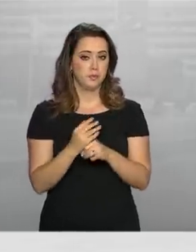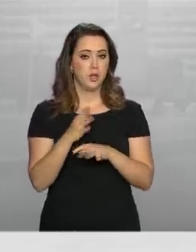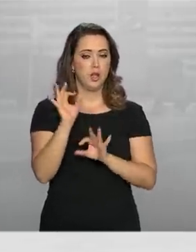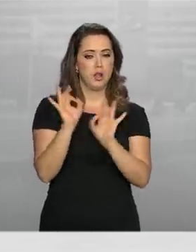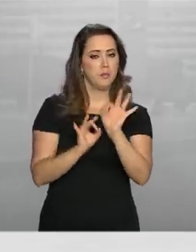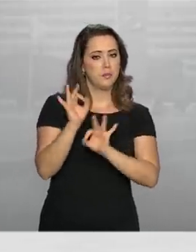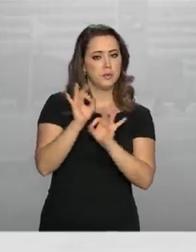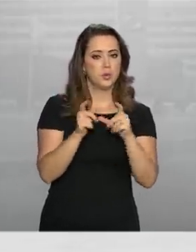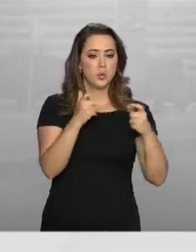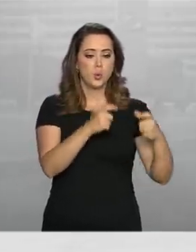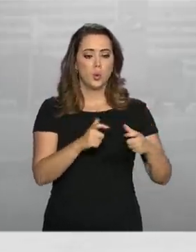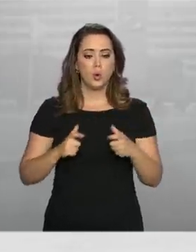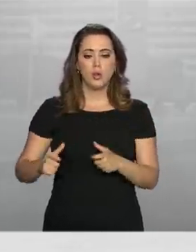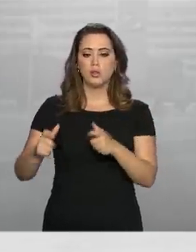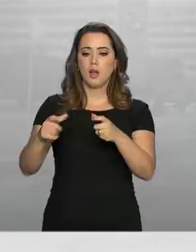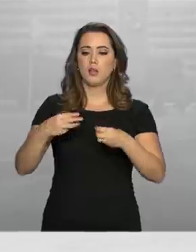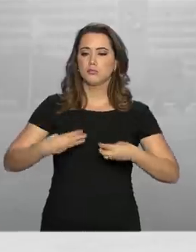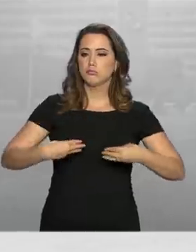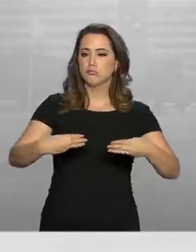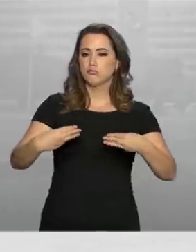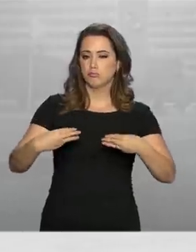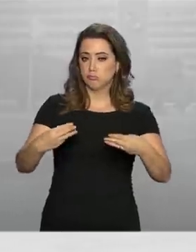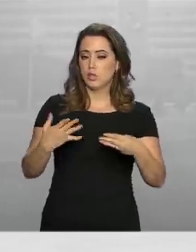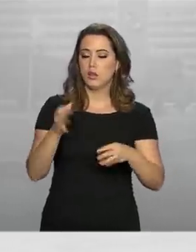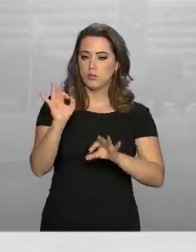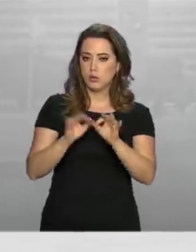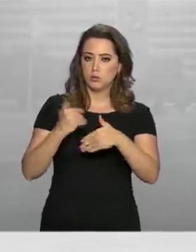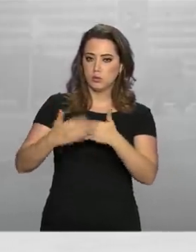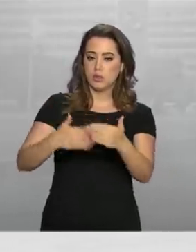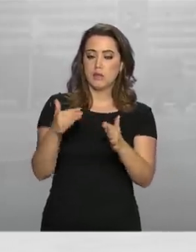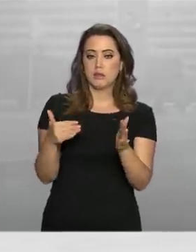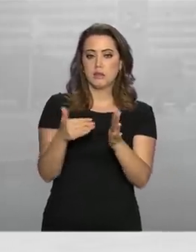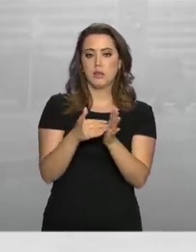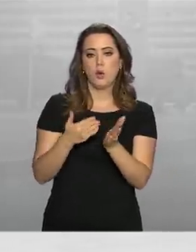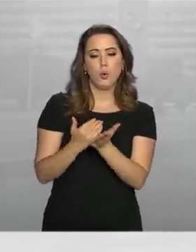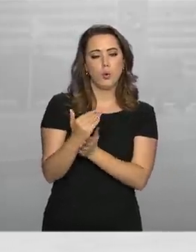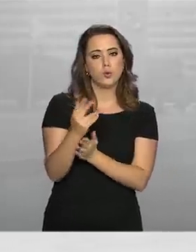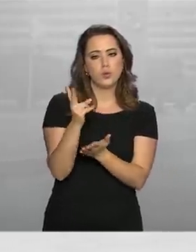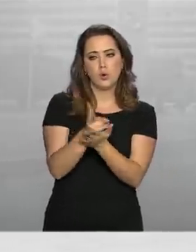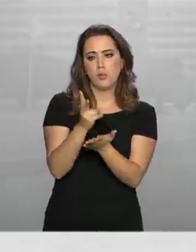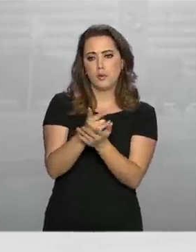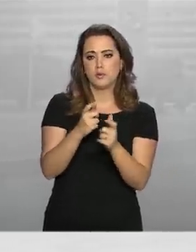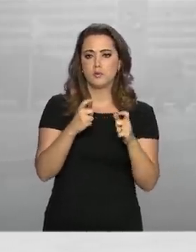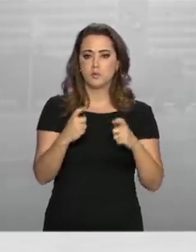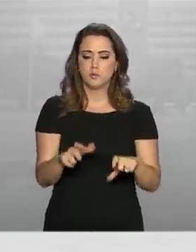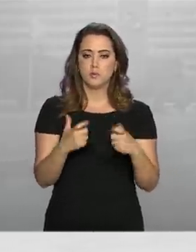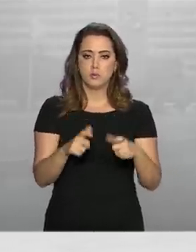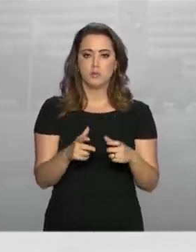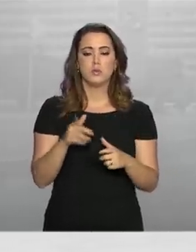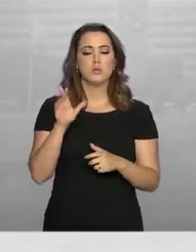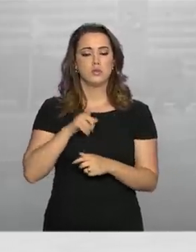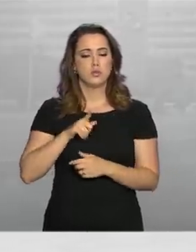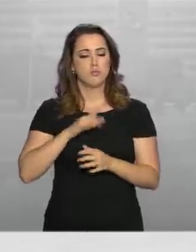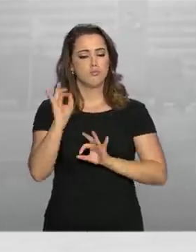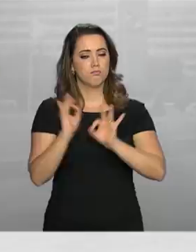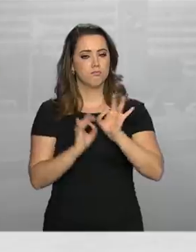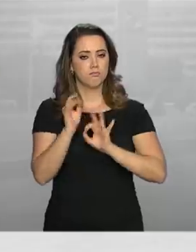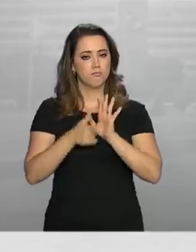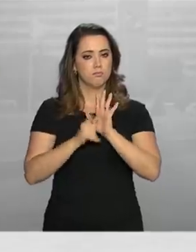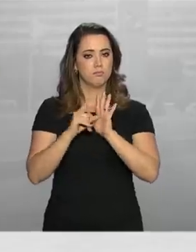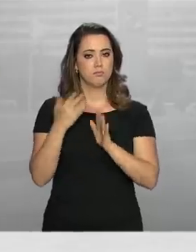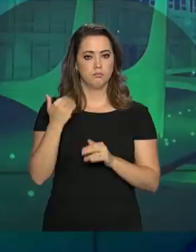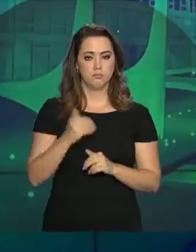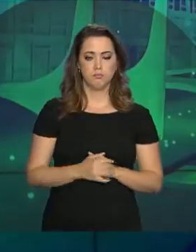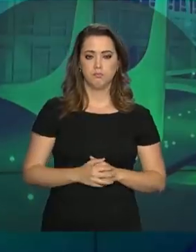adequação dos espaços físicos já está em processo. Até lá, os servidores permanecem no mesmo local onde já desempenham suas